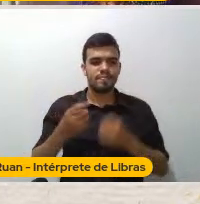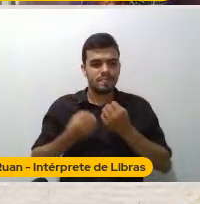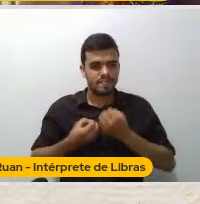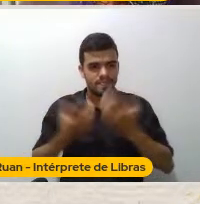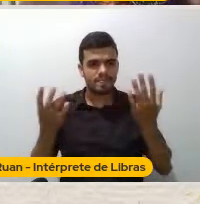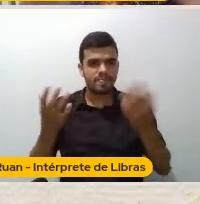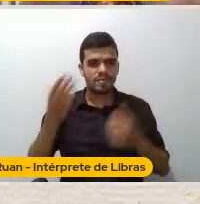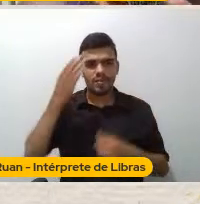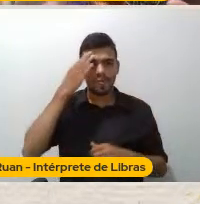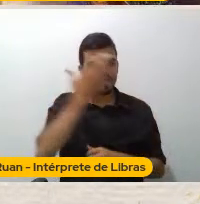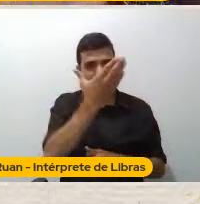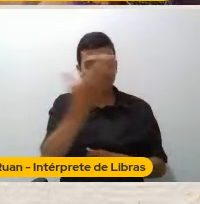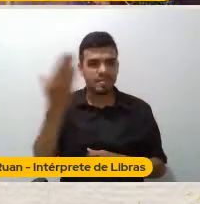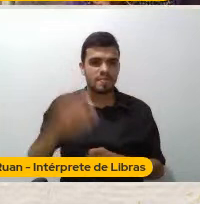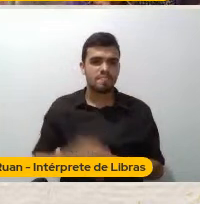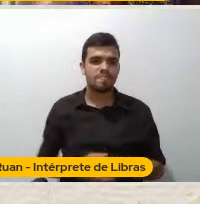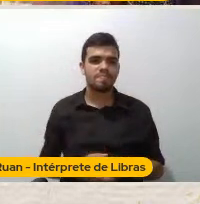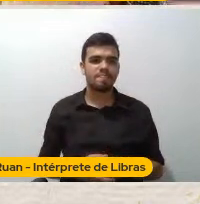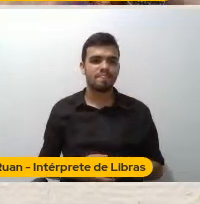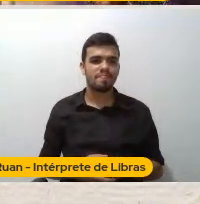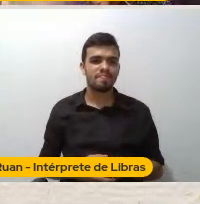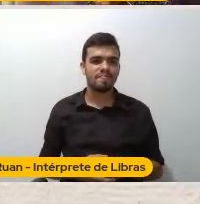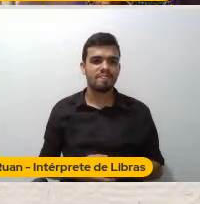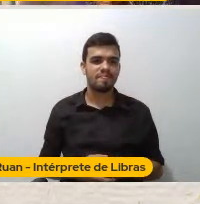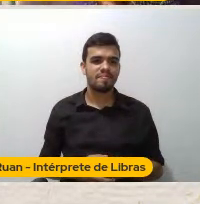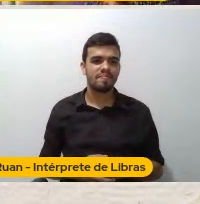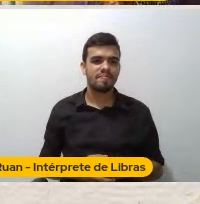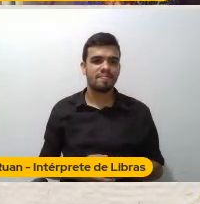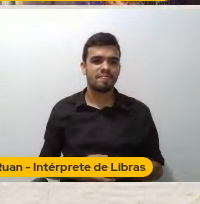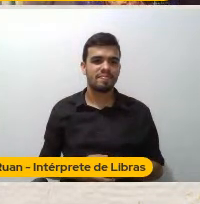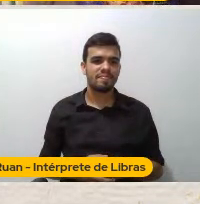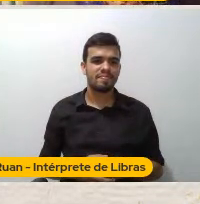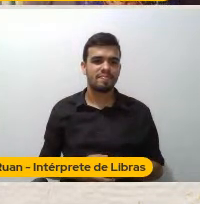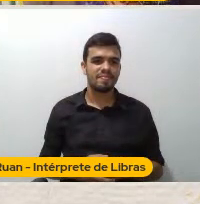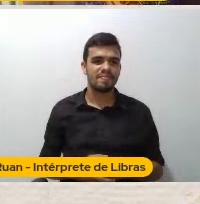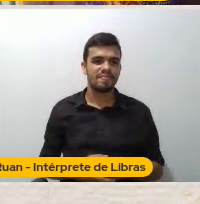gente Eu sei que eu passei Do tempo Mas é que eu vou falando